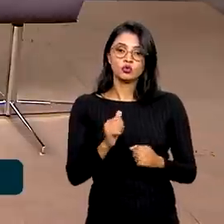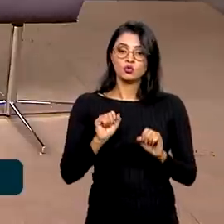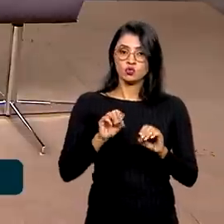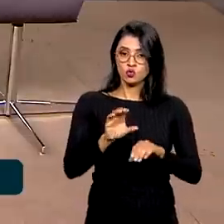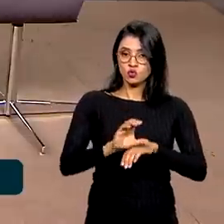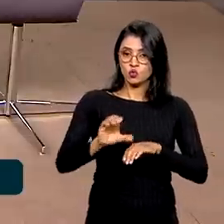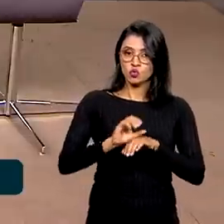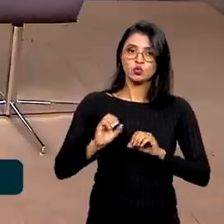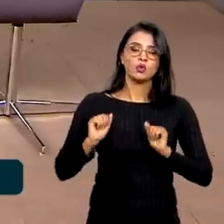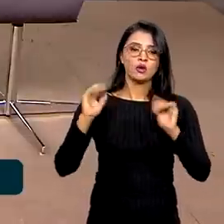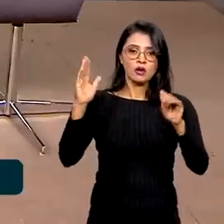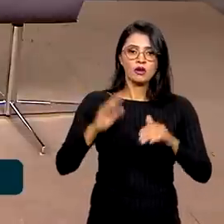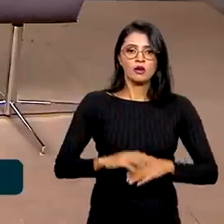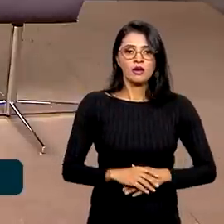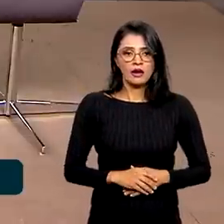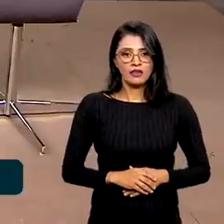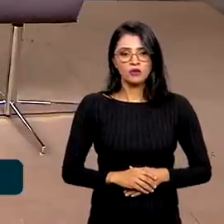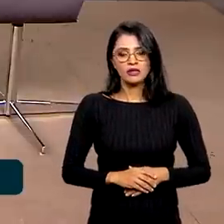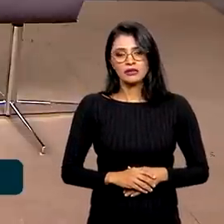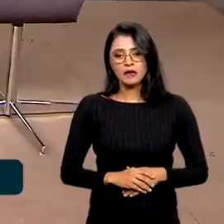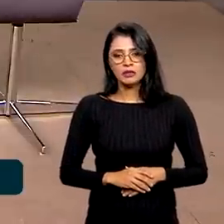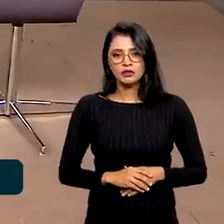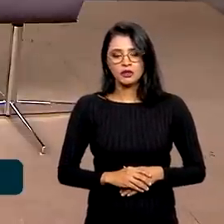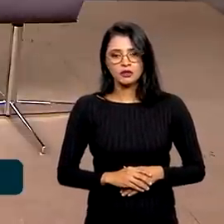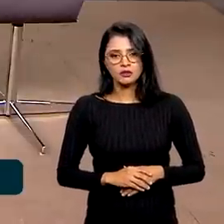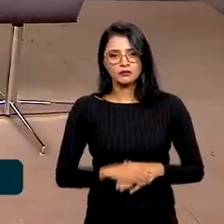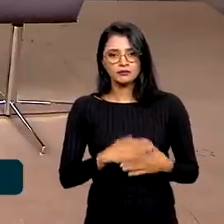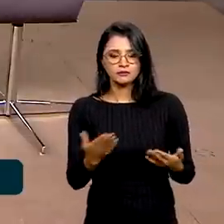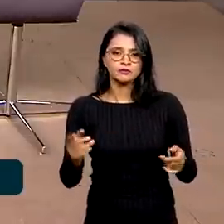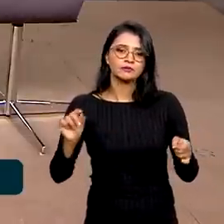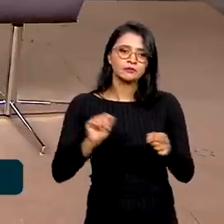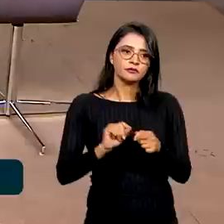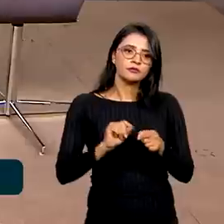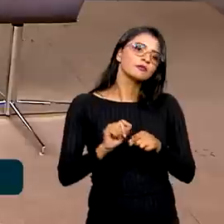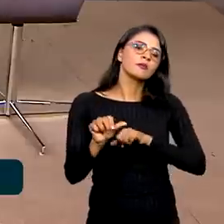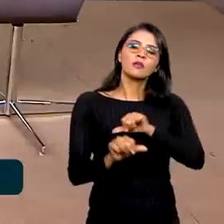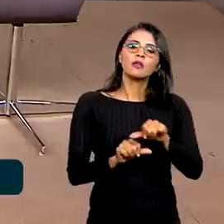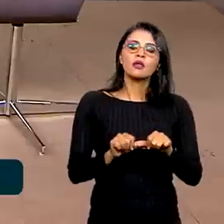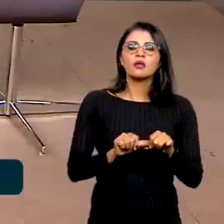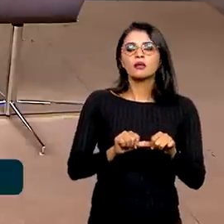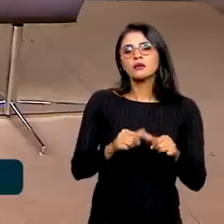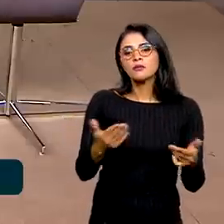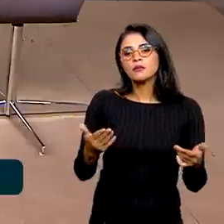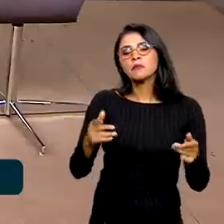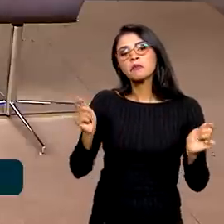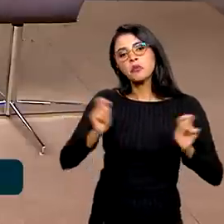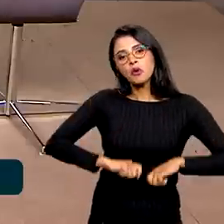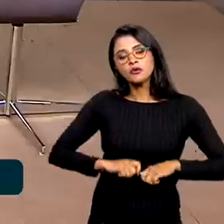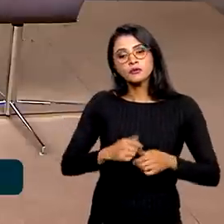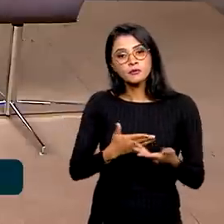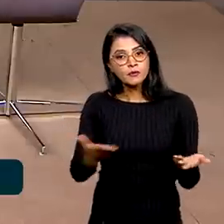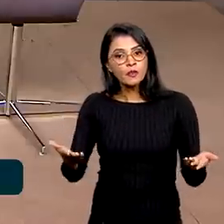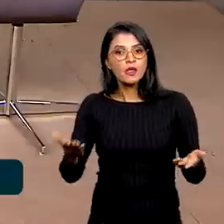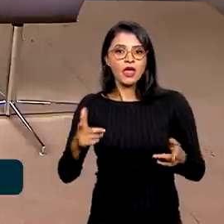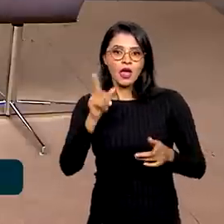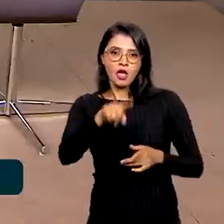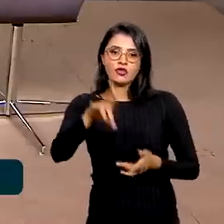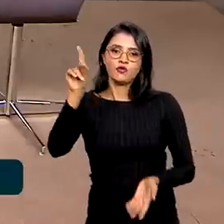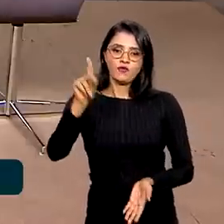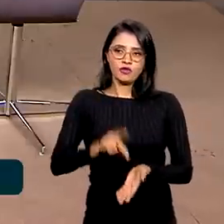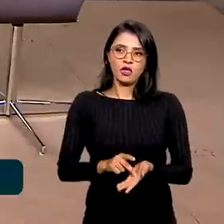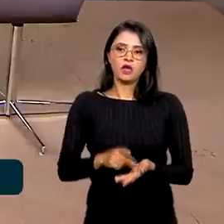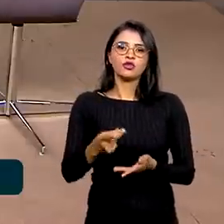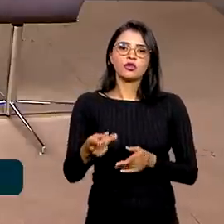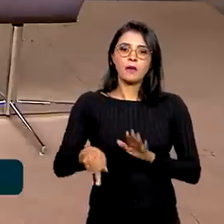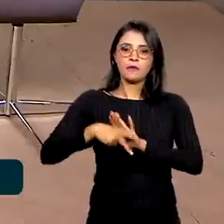escolher qualquer lugar do Brasil, desde que a nota dele seja apta a isso. Então, a inspiração, de fato, veio